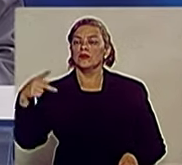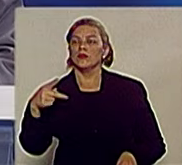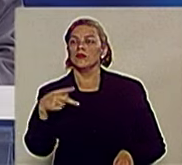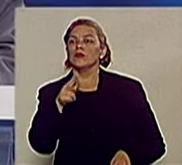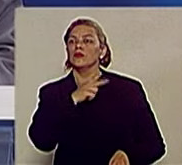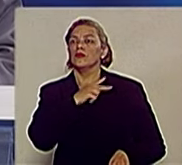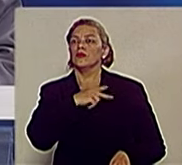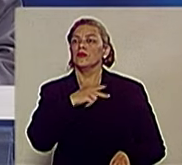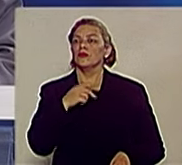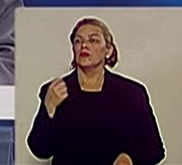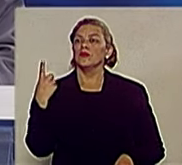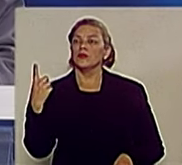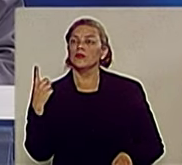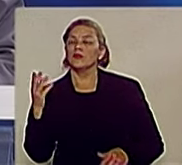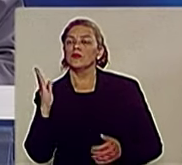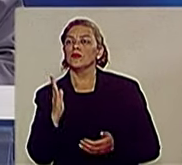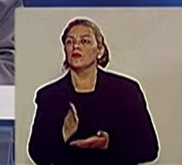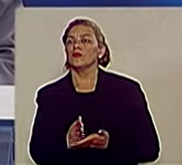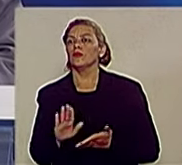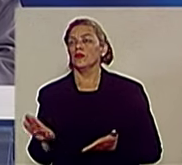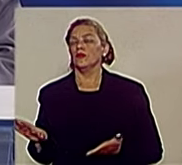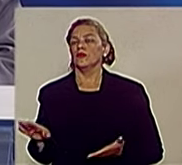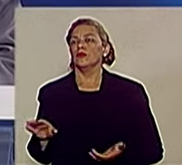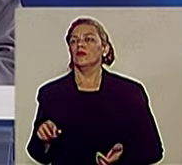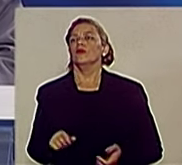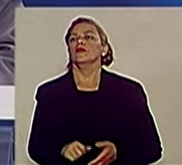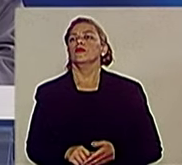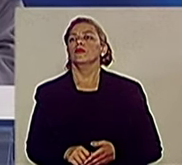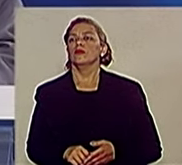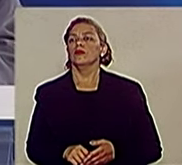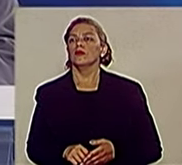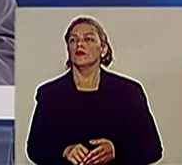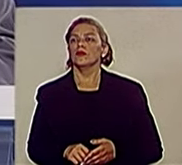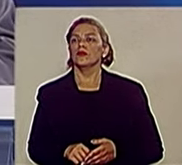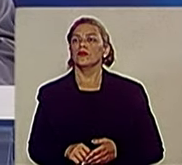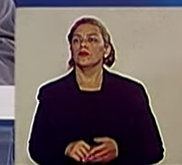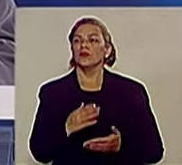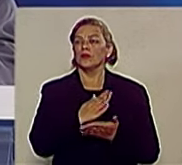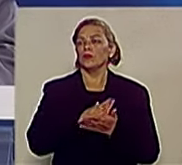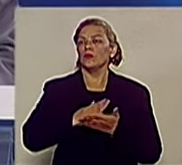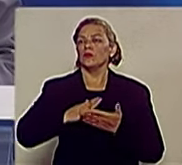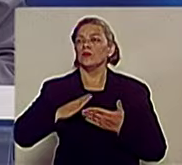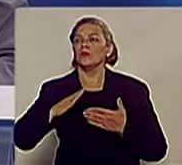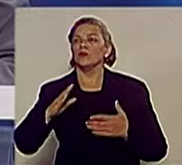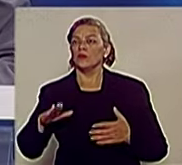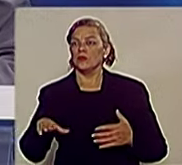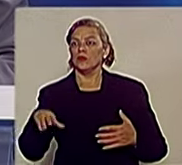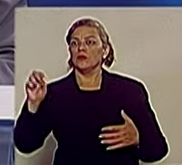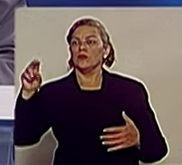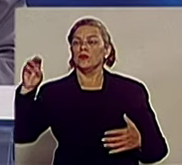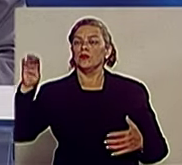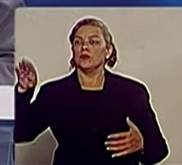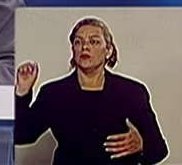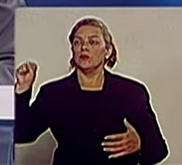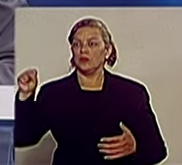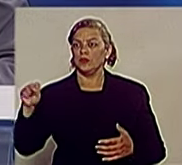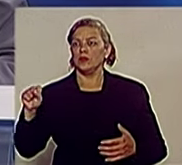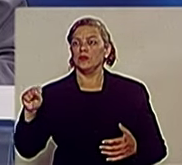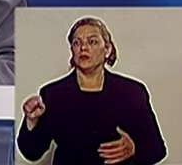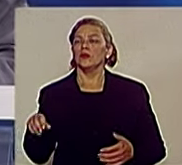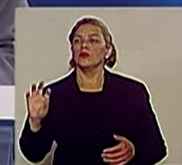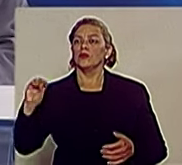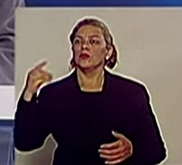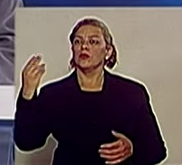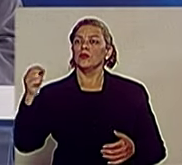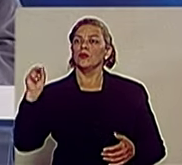Então, o dinheiro é mau gasto. Não tem gestão na saúde. Quando se abre uma UBS, tem que se abrir completa. Uma UPA.